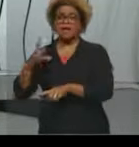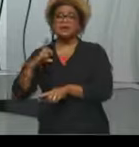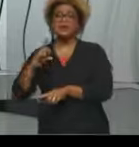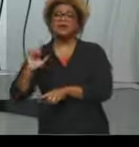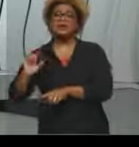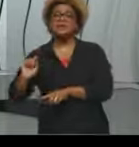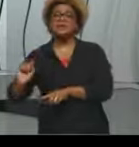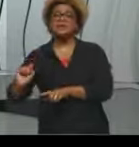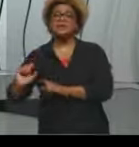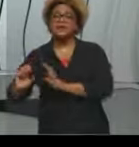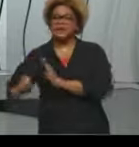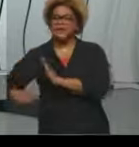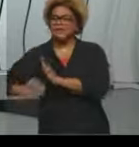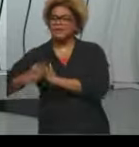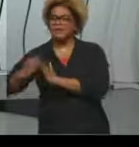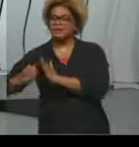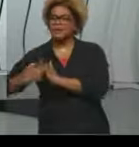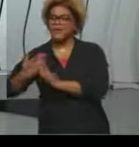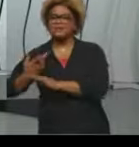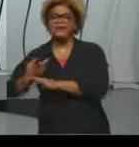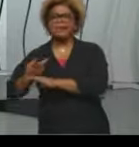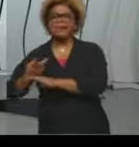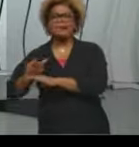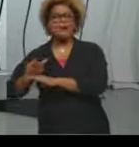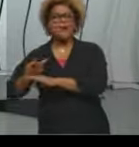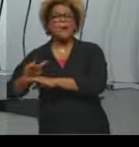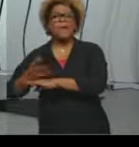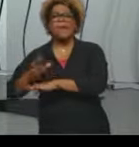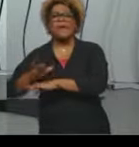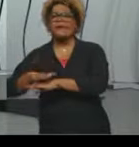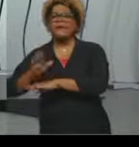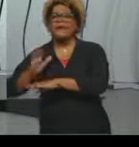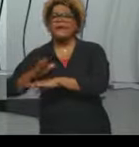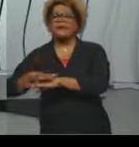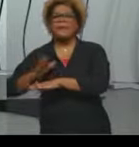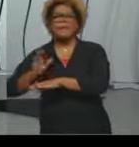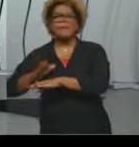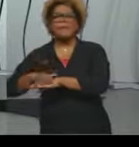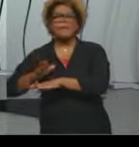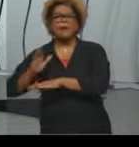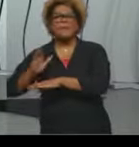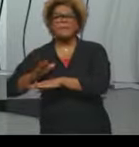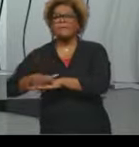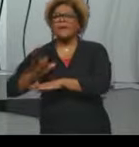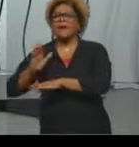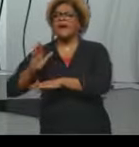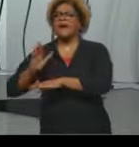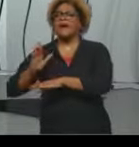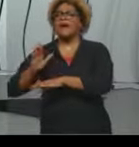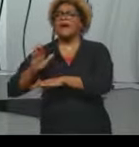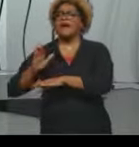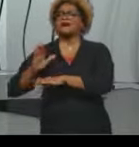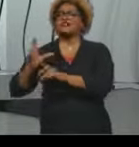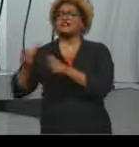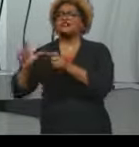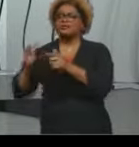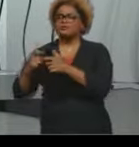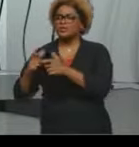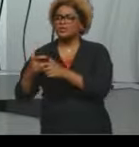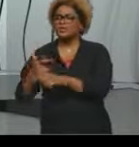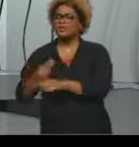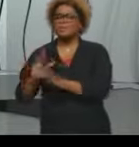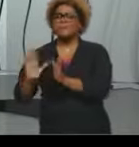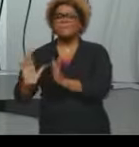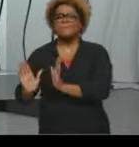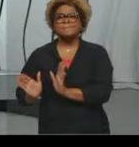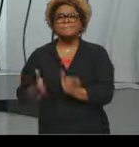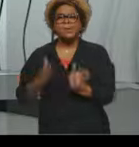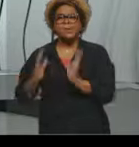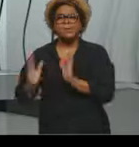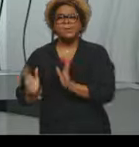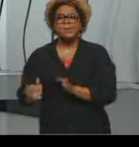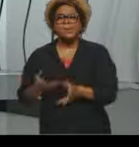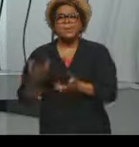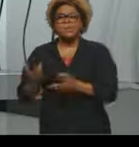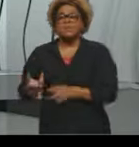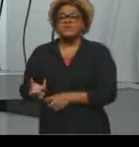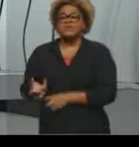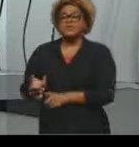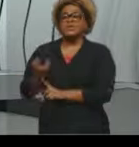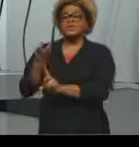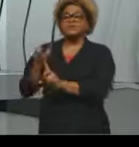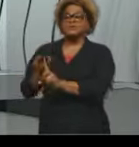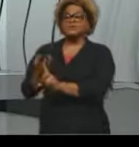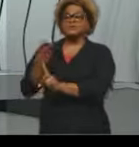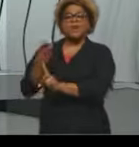empresas que buscam cada vez mais lucro, né, que buscam cada vez mais racionalizar a produção, né, e explorar